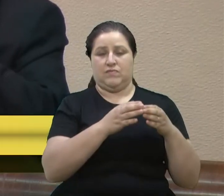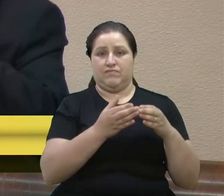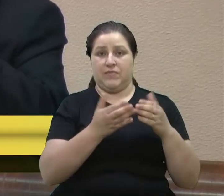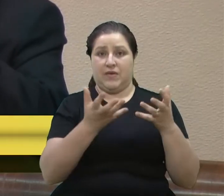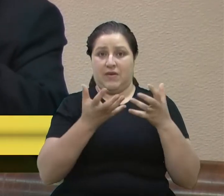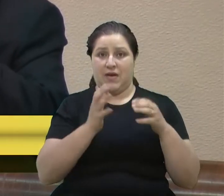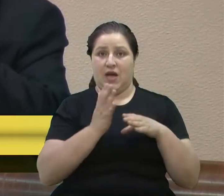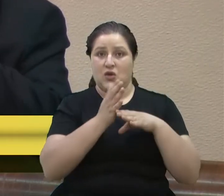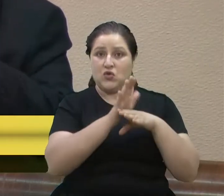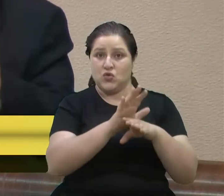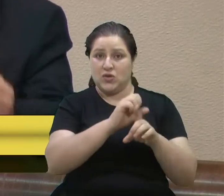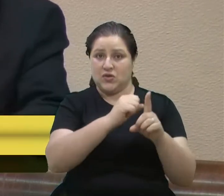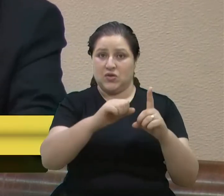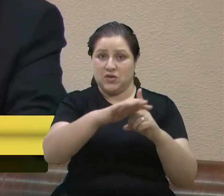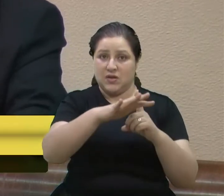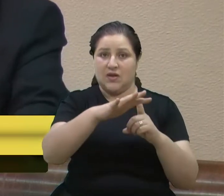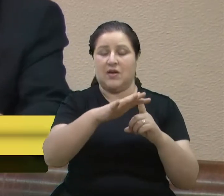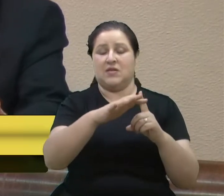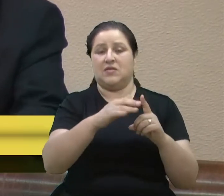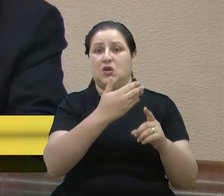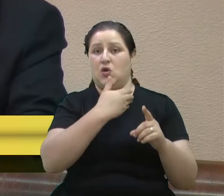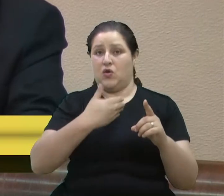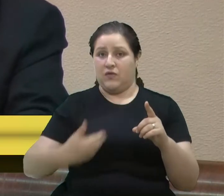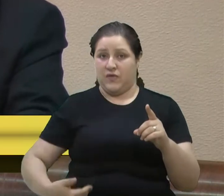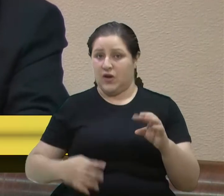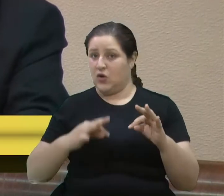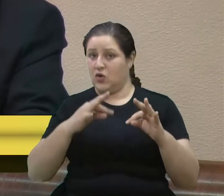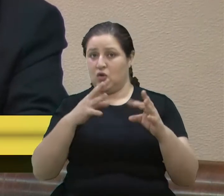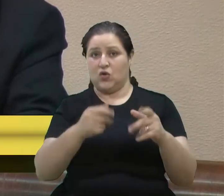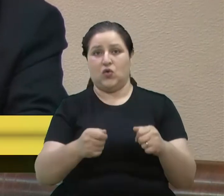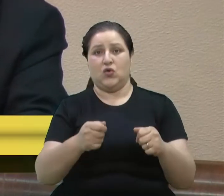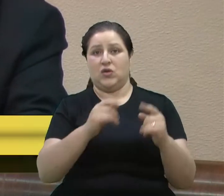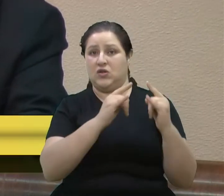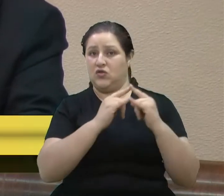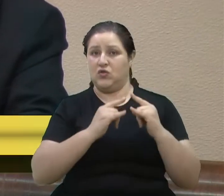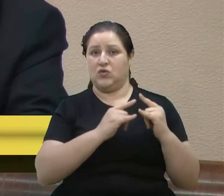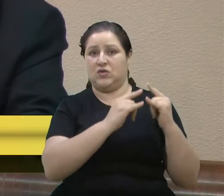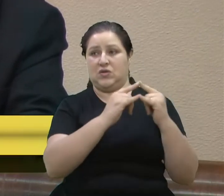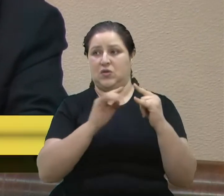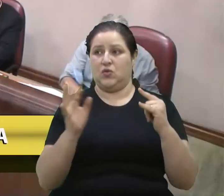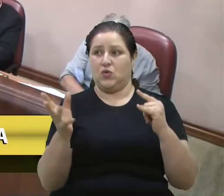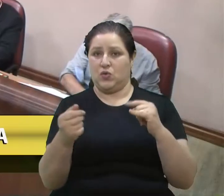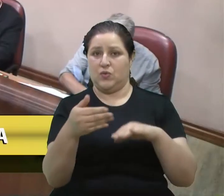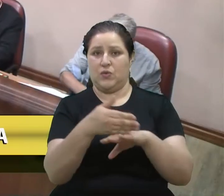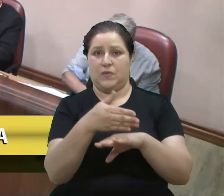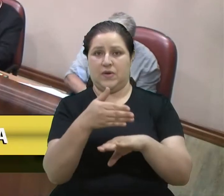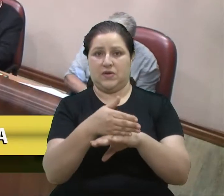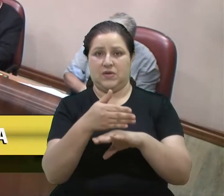e com todas as instituições que fazem parte de todos nós. Obrigado a todos.